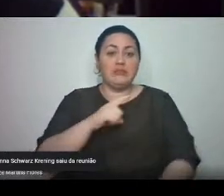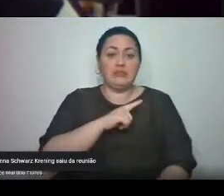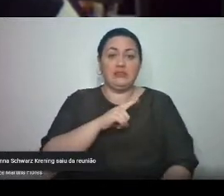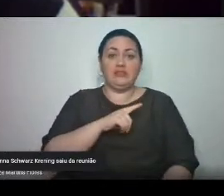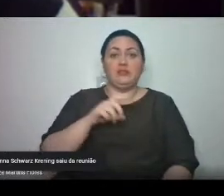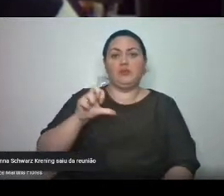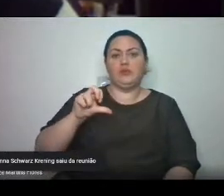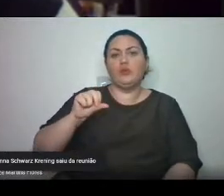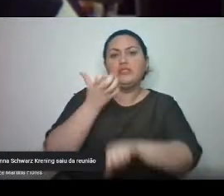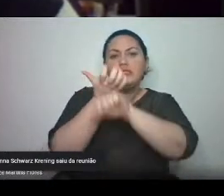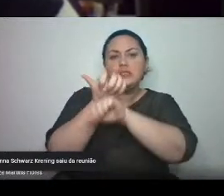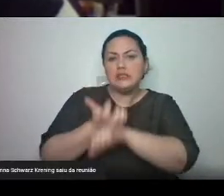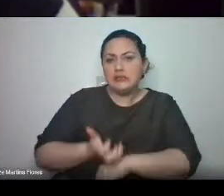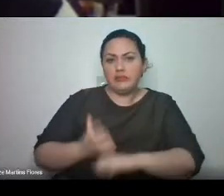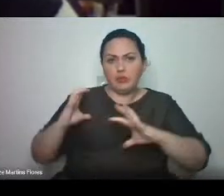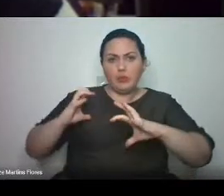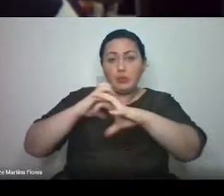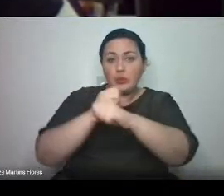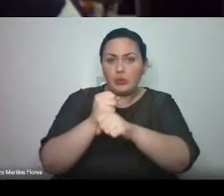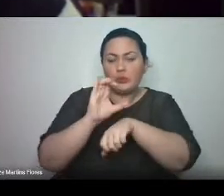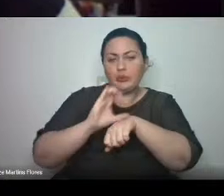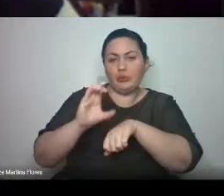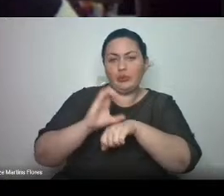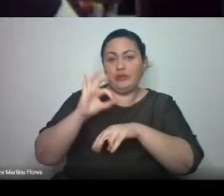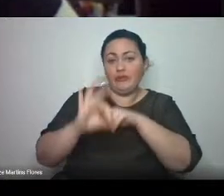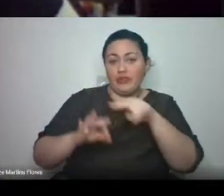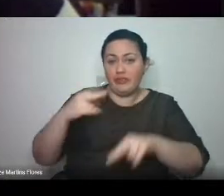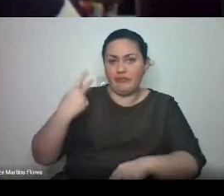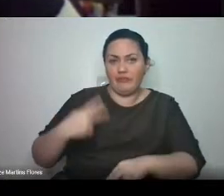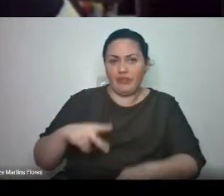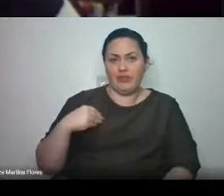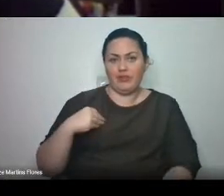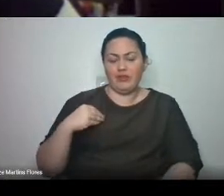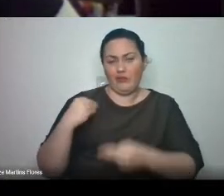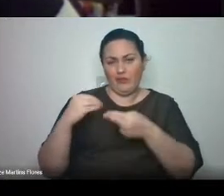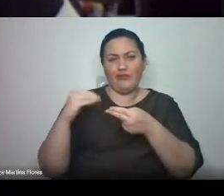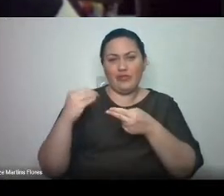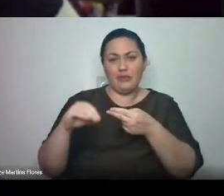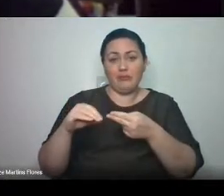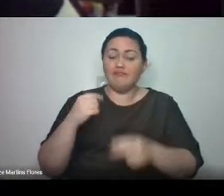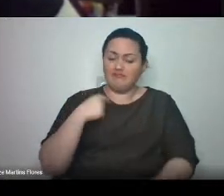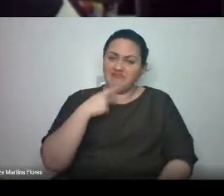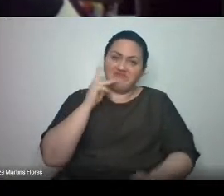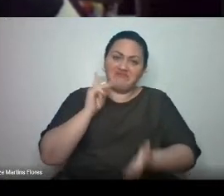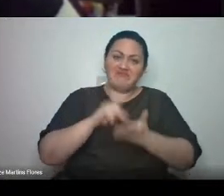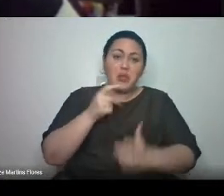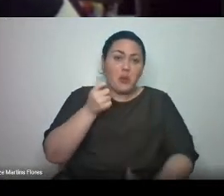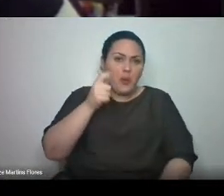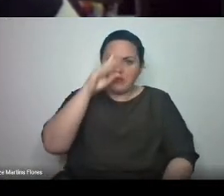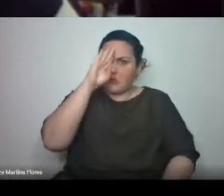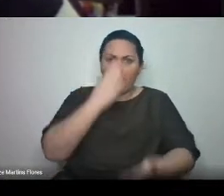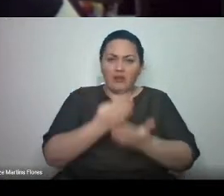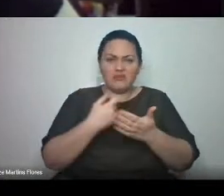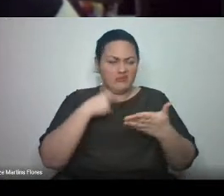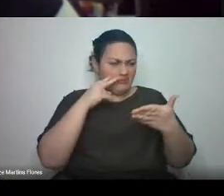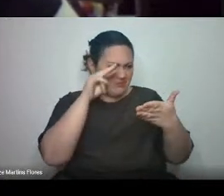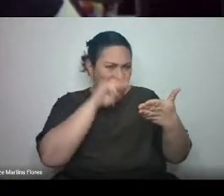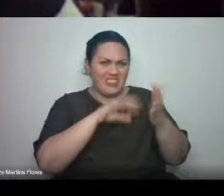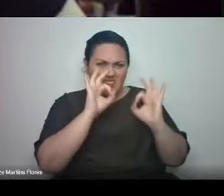cursadas ao total no curso de física médica da UFSPAN. Eu confesso que quase não acreditei nesse número e conferi algumas vezes na